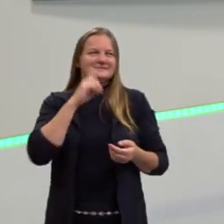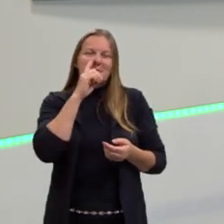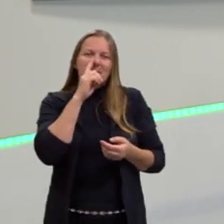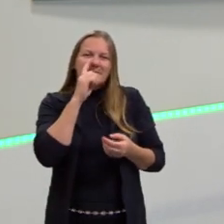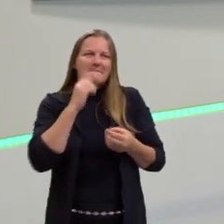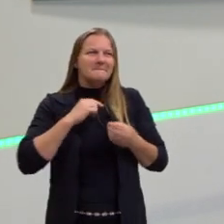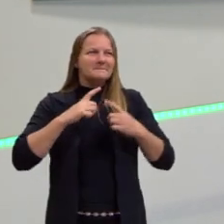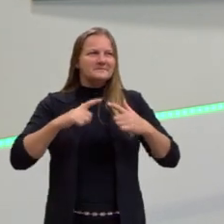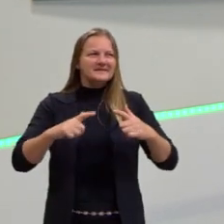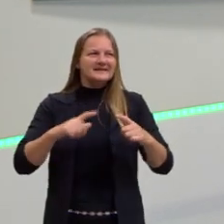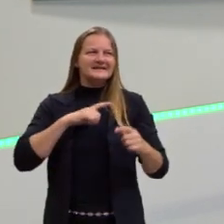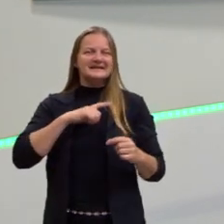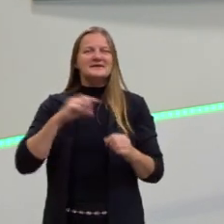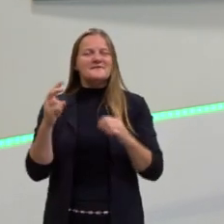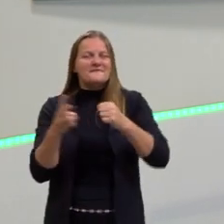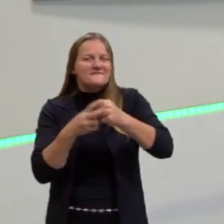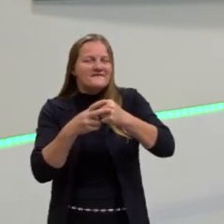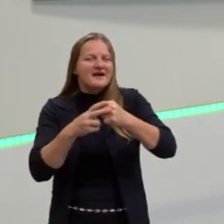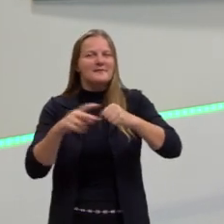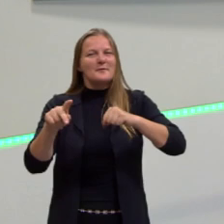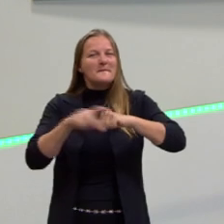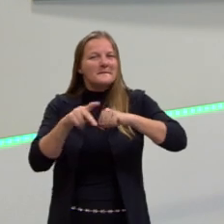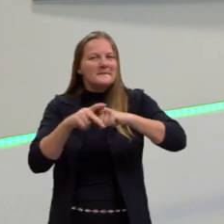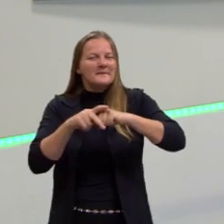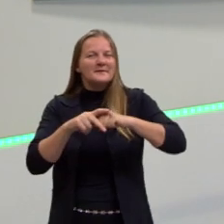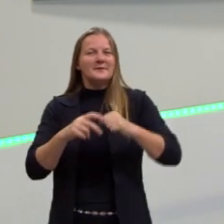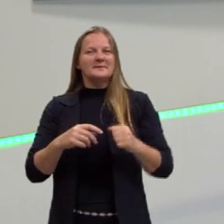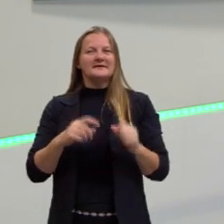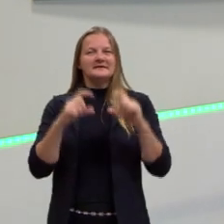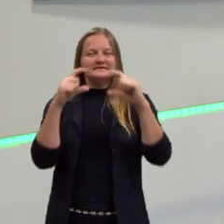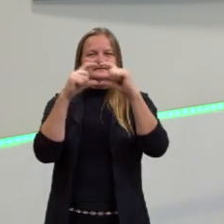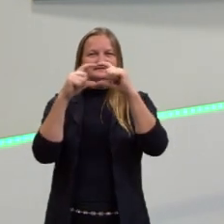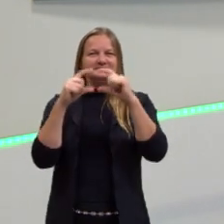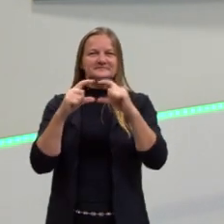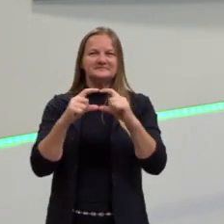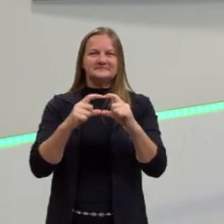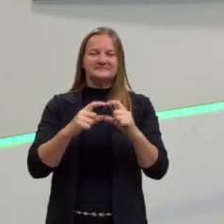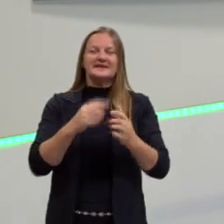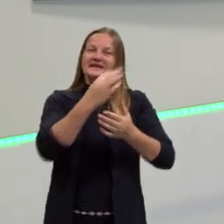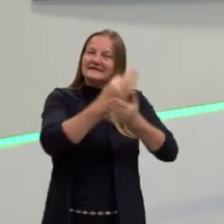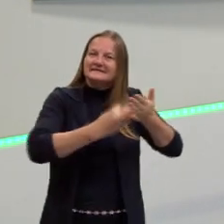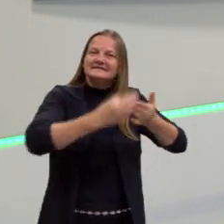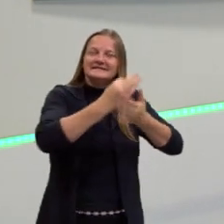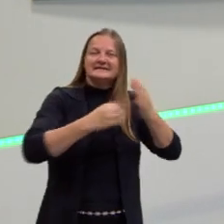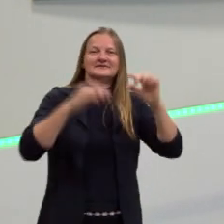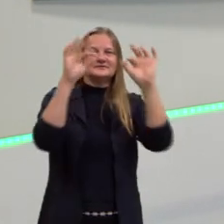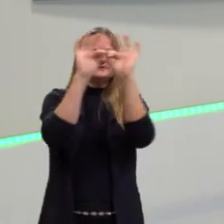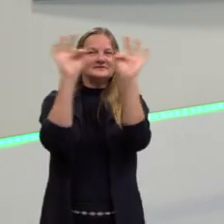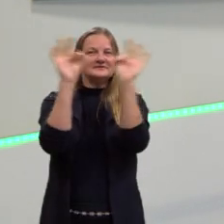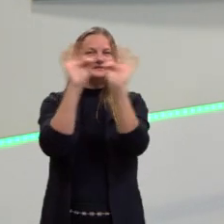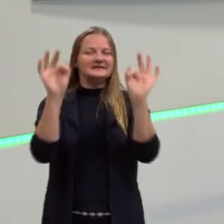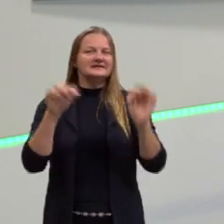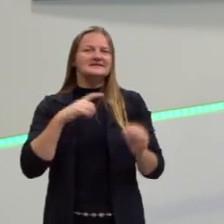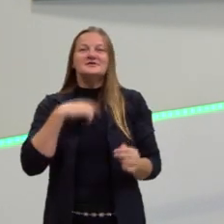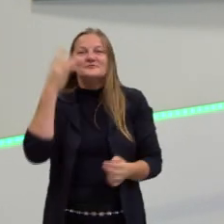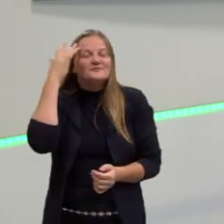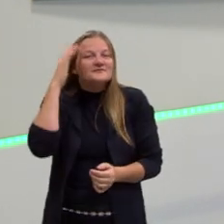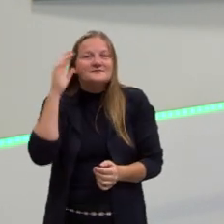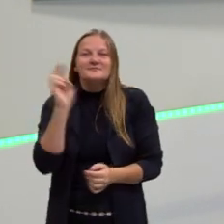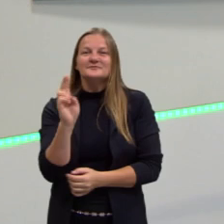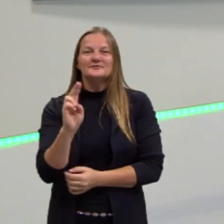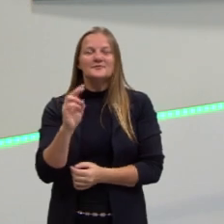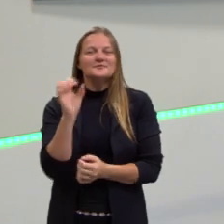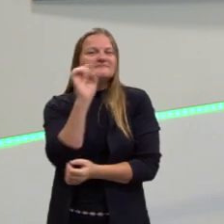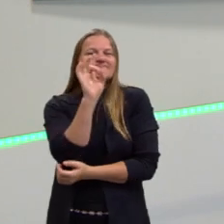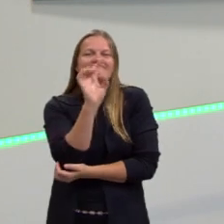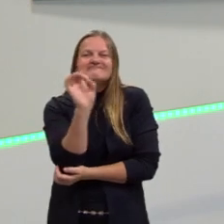A gente usa verbos, usa pronomes, constrói períodos, constrói textos, constrói frases. E a gente não sabe o nome de nada disso, a